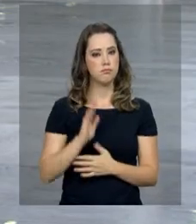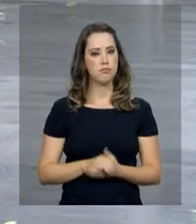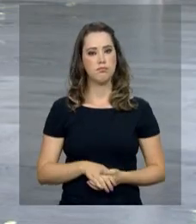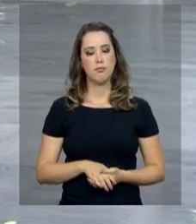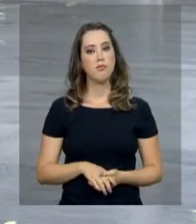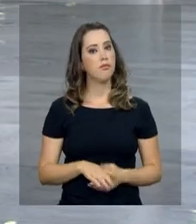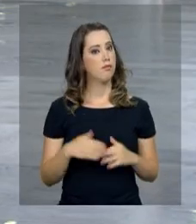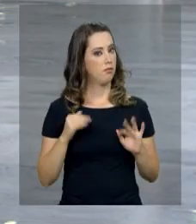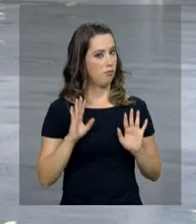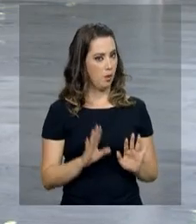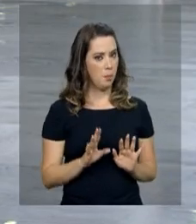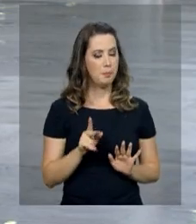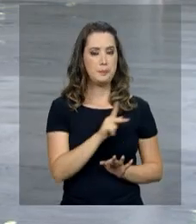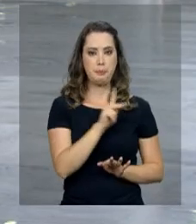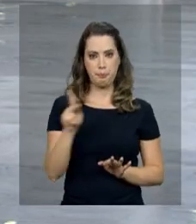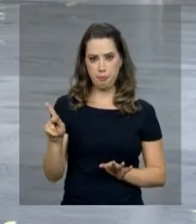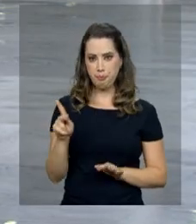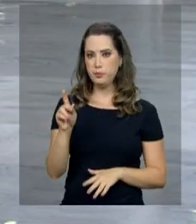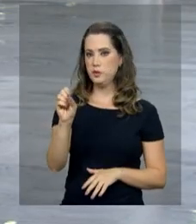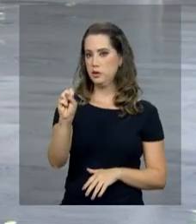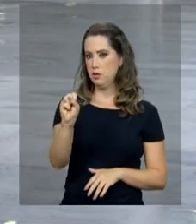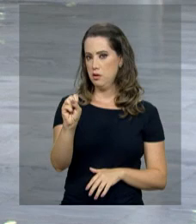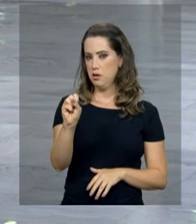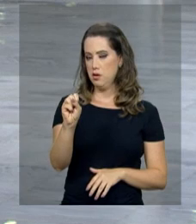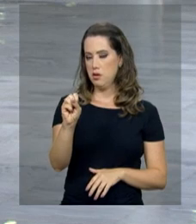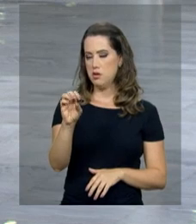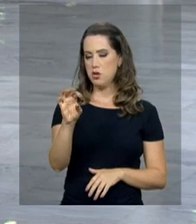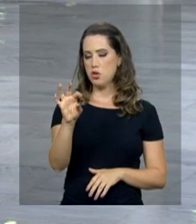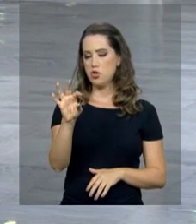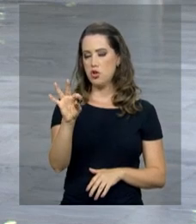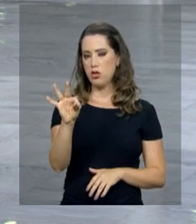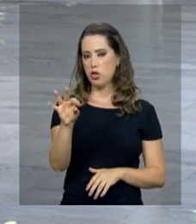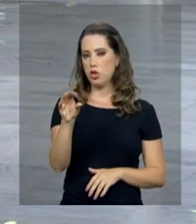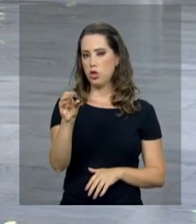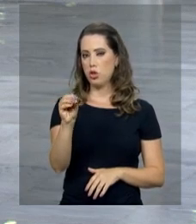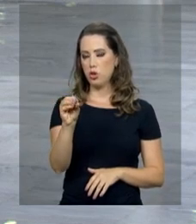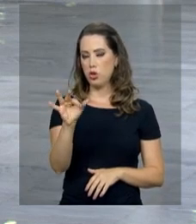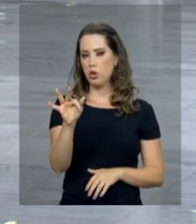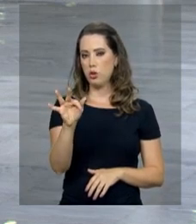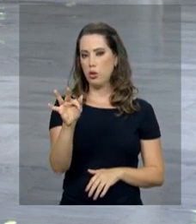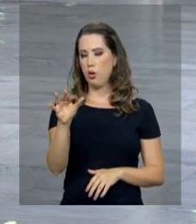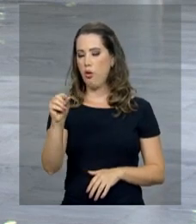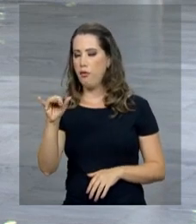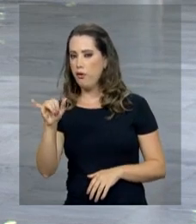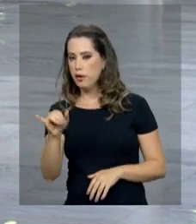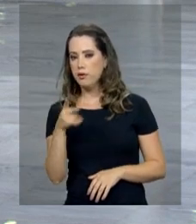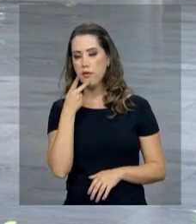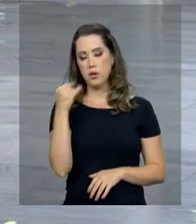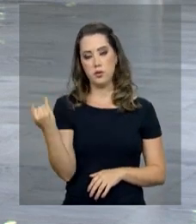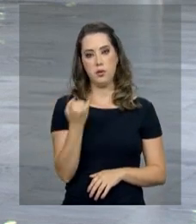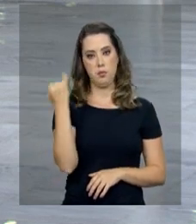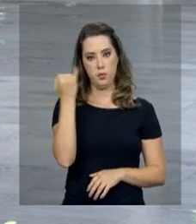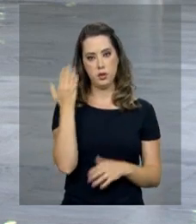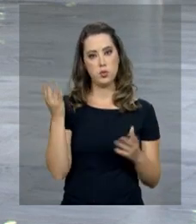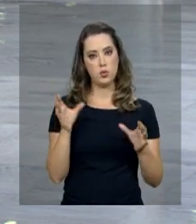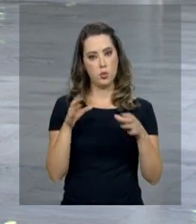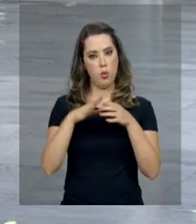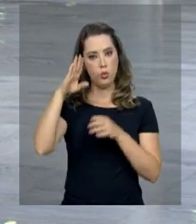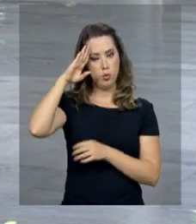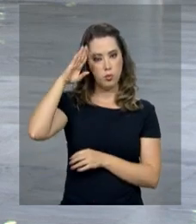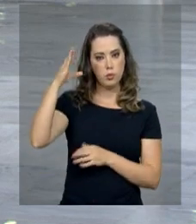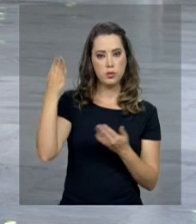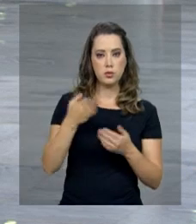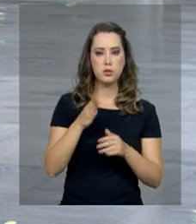Bom, o presidente em exercício, Dias Toffoli, destacou a importância das forças armadas nesse momento da vida nacional, especialmente